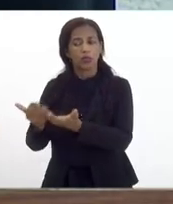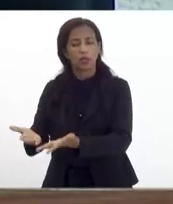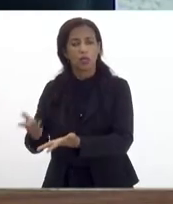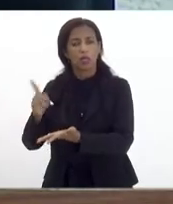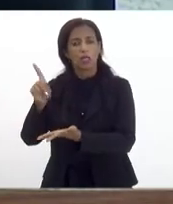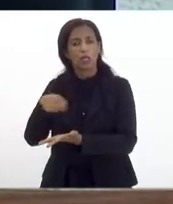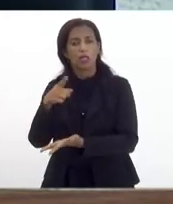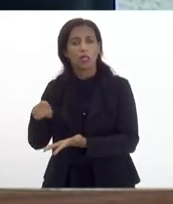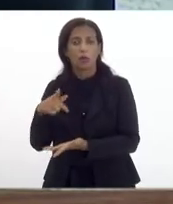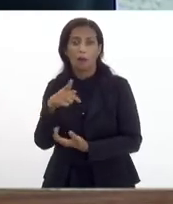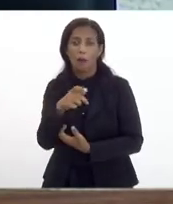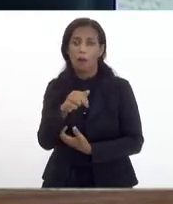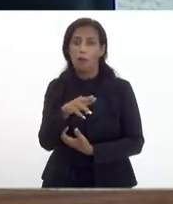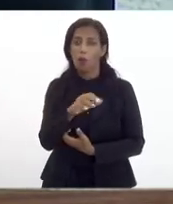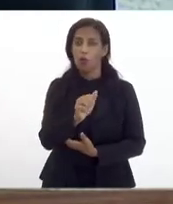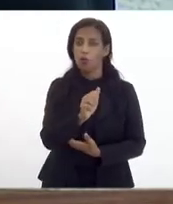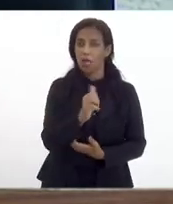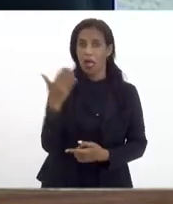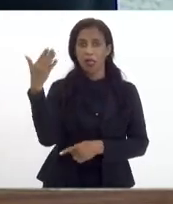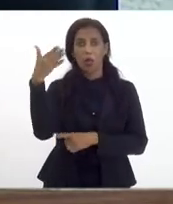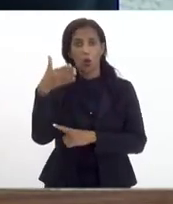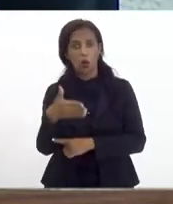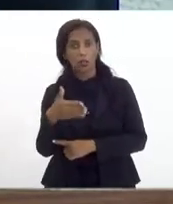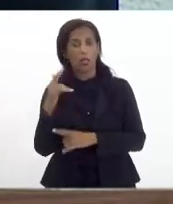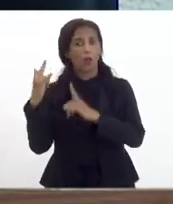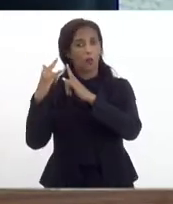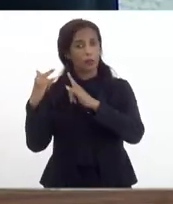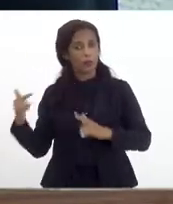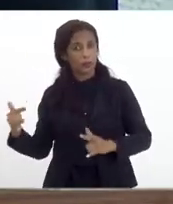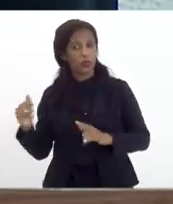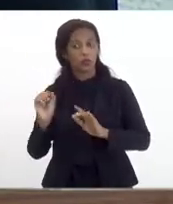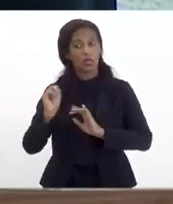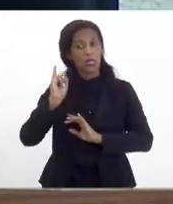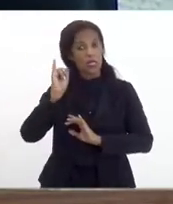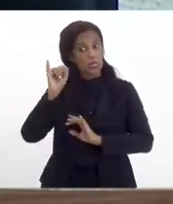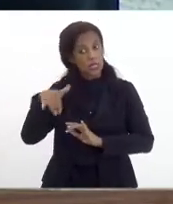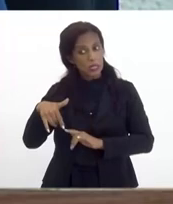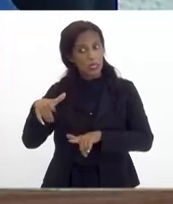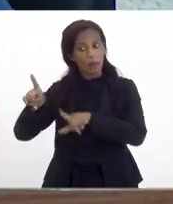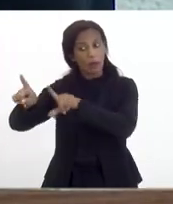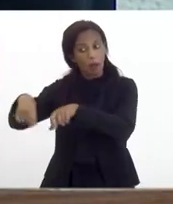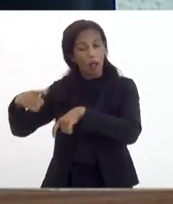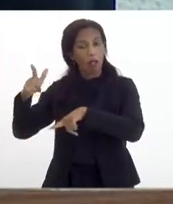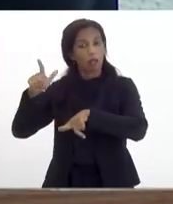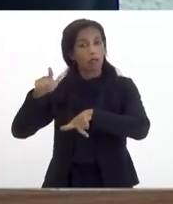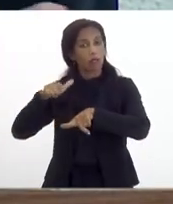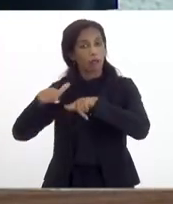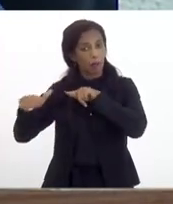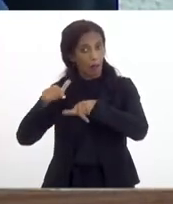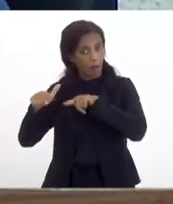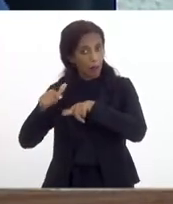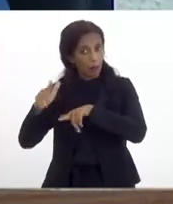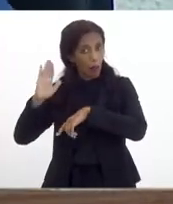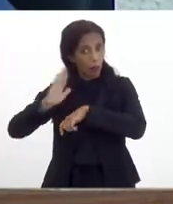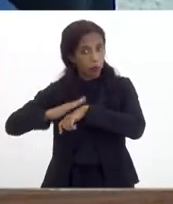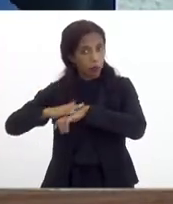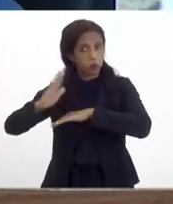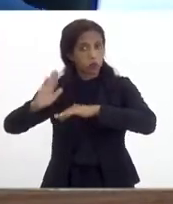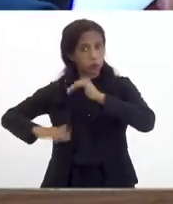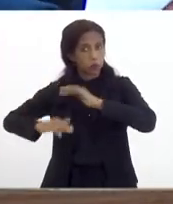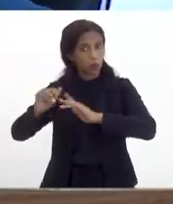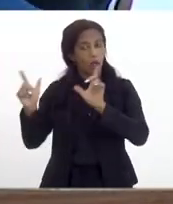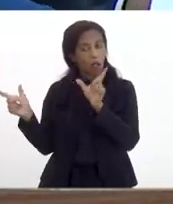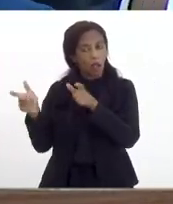para pousadas hotéis e para sítios e sim para um pequeno produtor que precisa e merece de ter uma